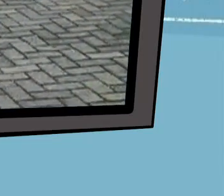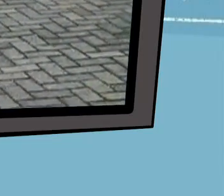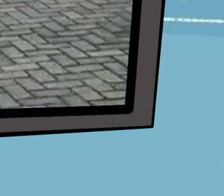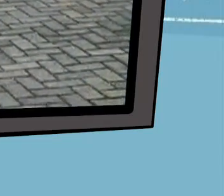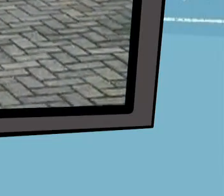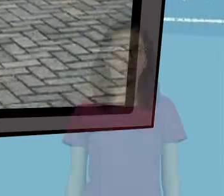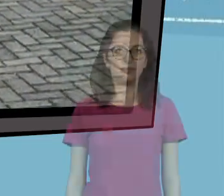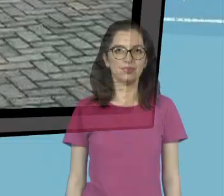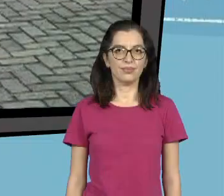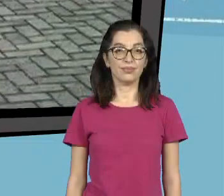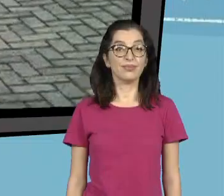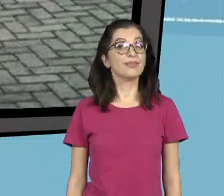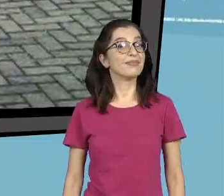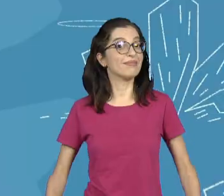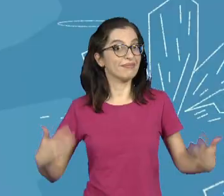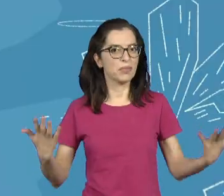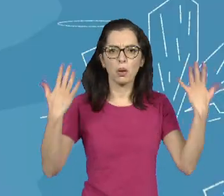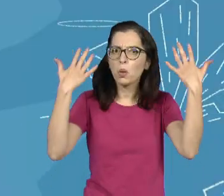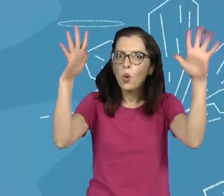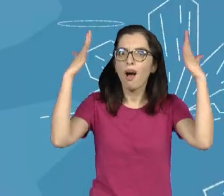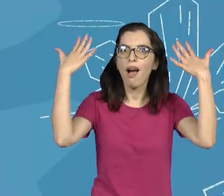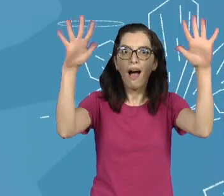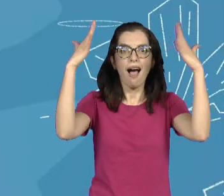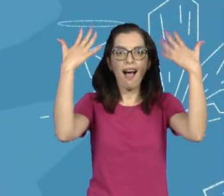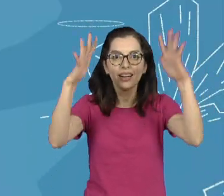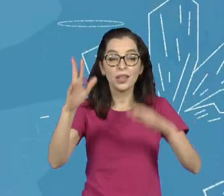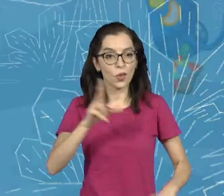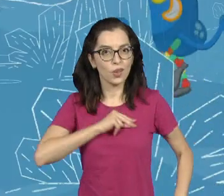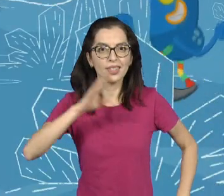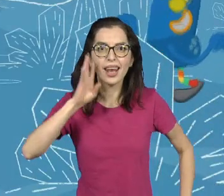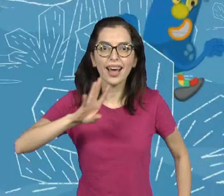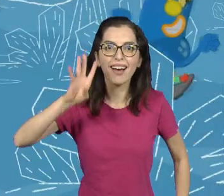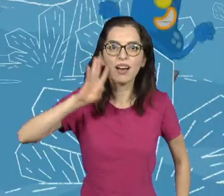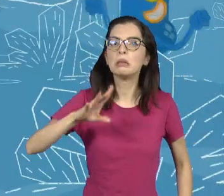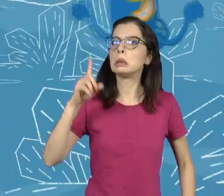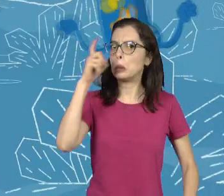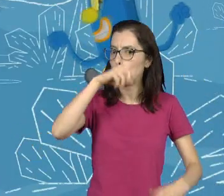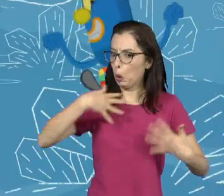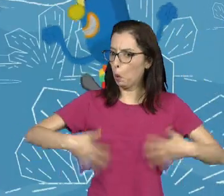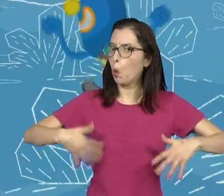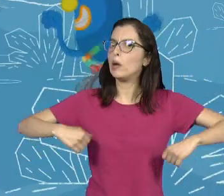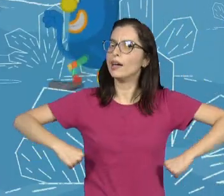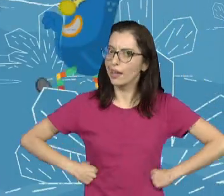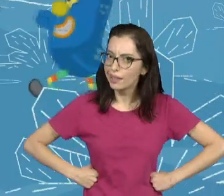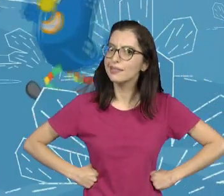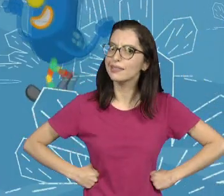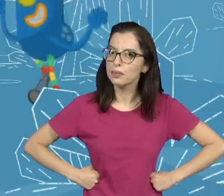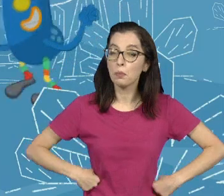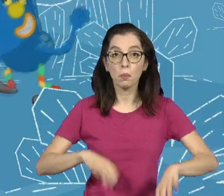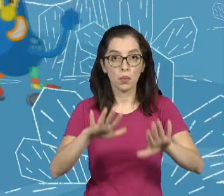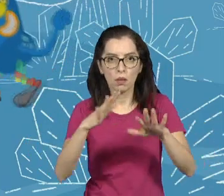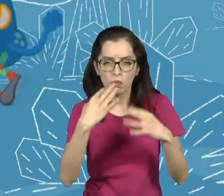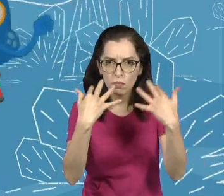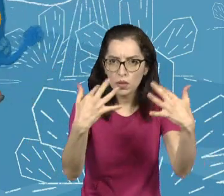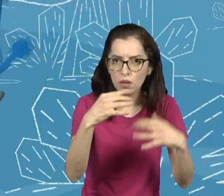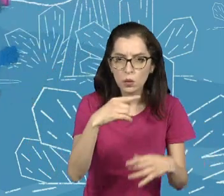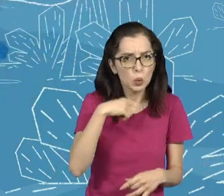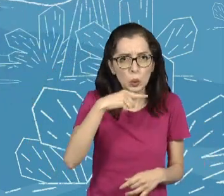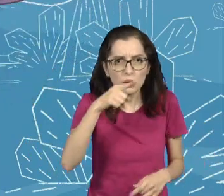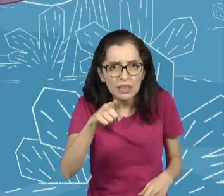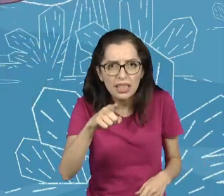É isso aí! Isso foi bem difícil. Se você aí em casa ainda não conseguiu, não desiste não.